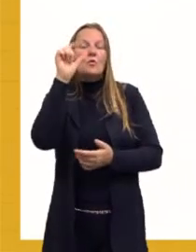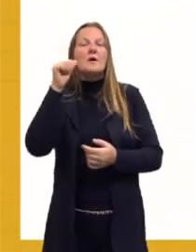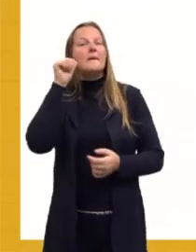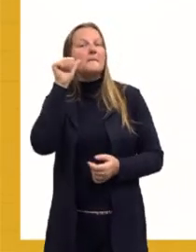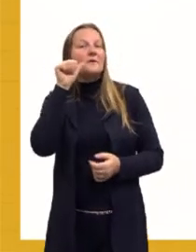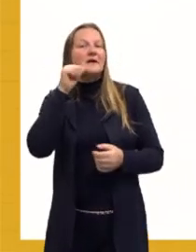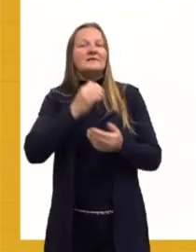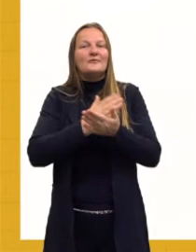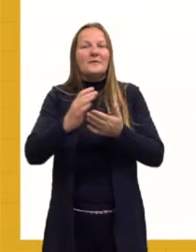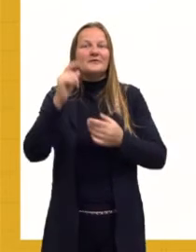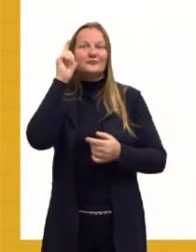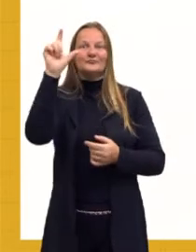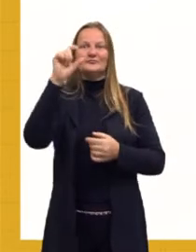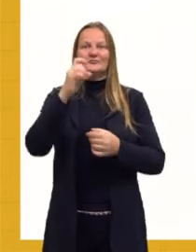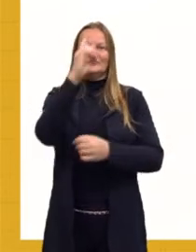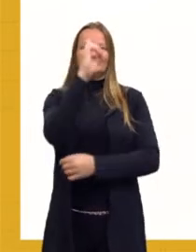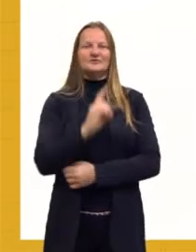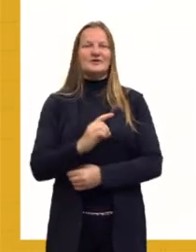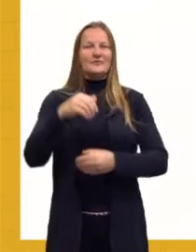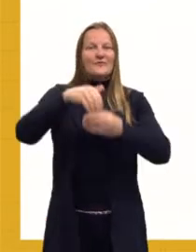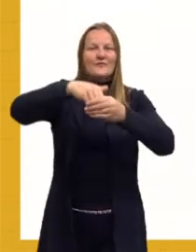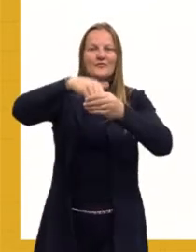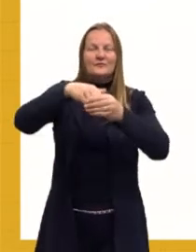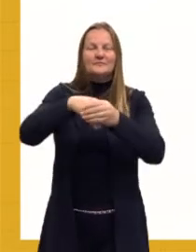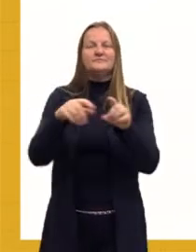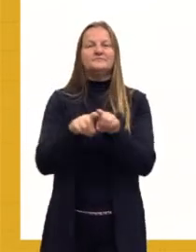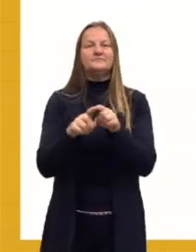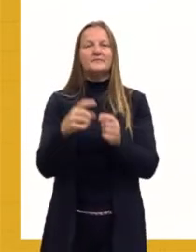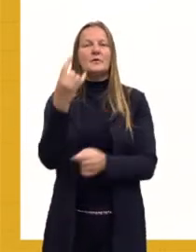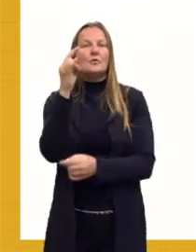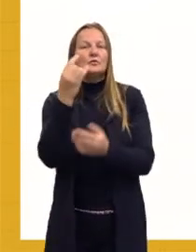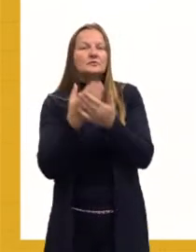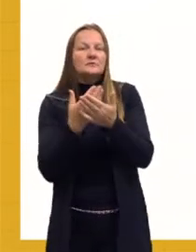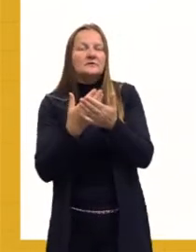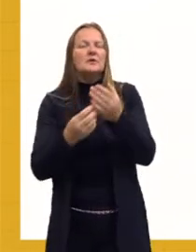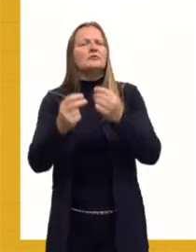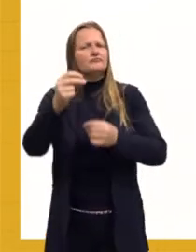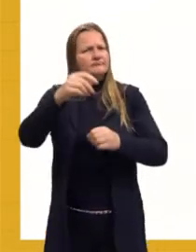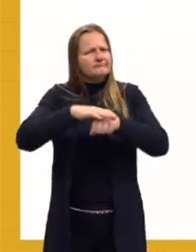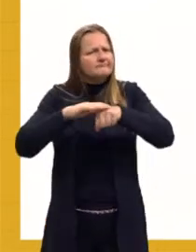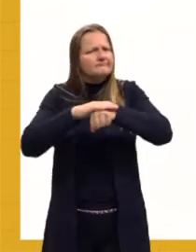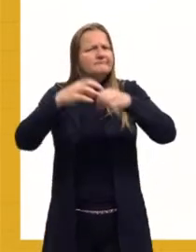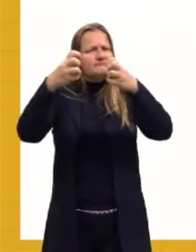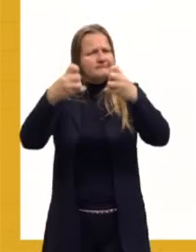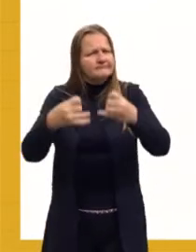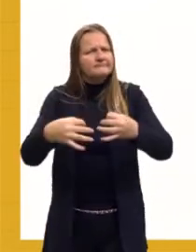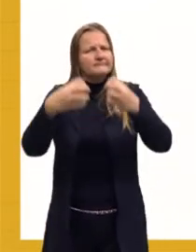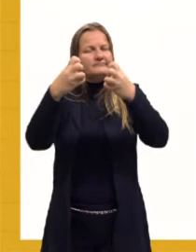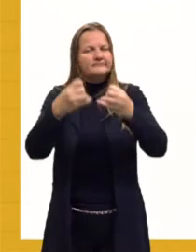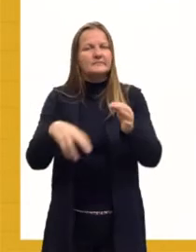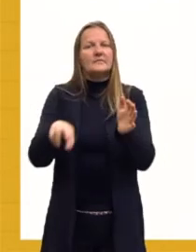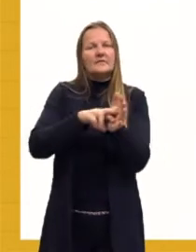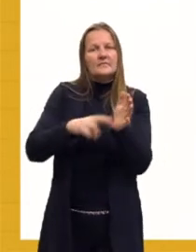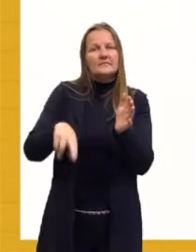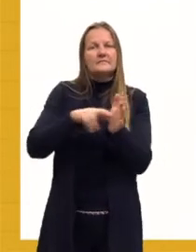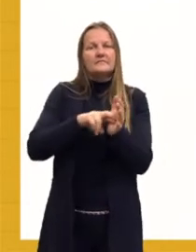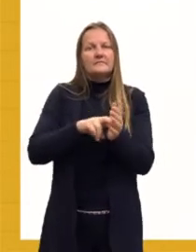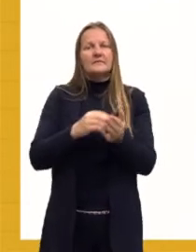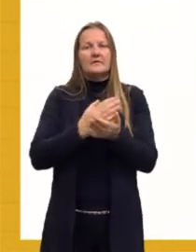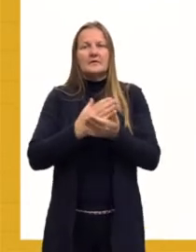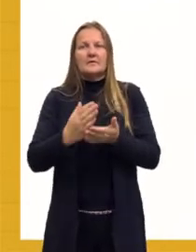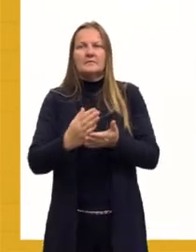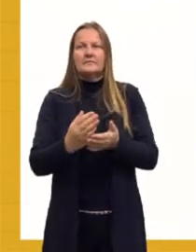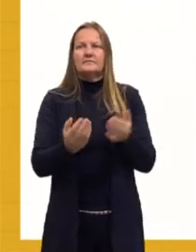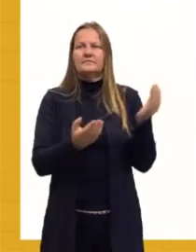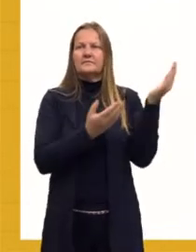feminino, do voto das mulheres. E a gente, nas últimas aulas, tem batido muito nessa tecla, retomar aqui algumas iniciativas.